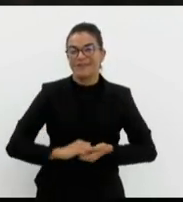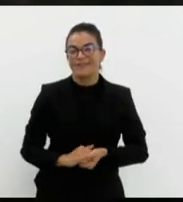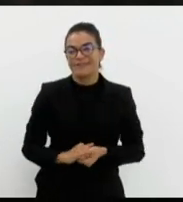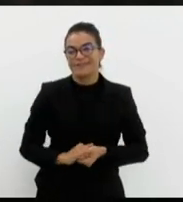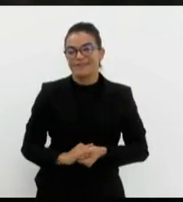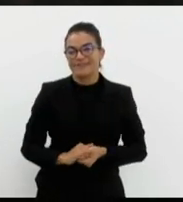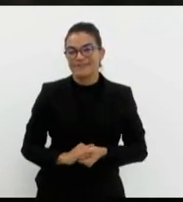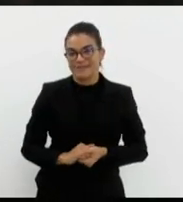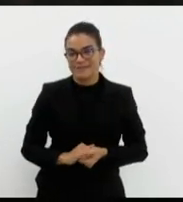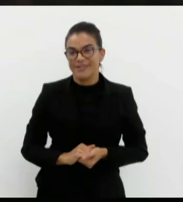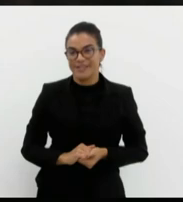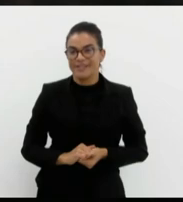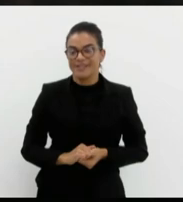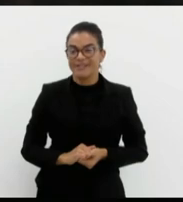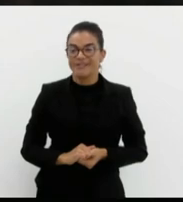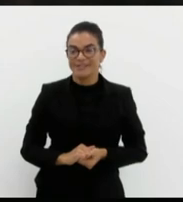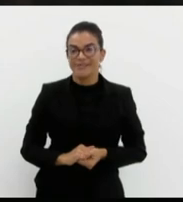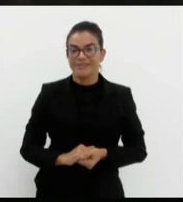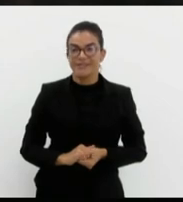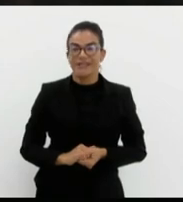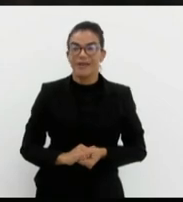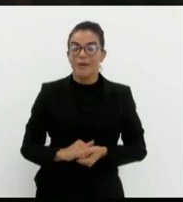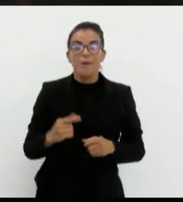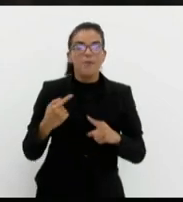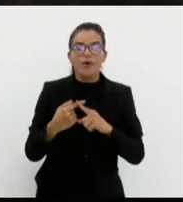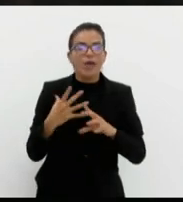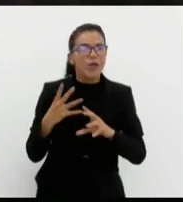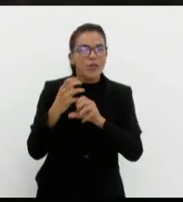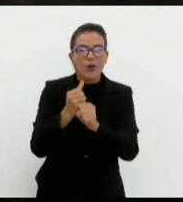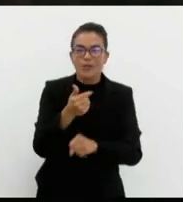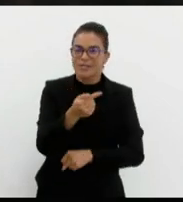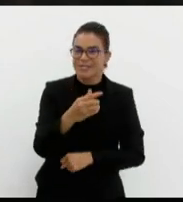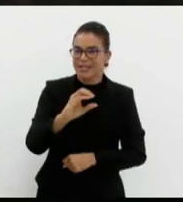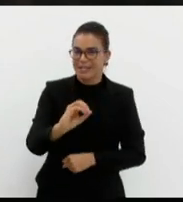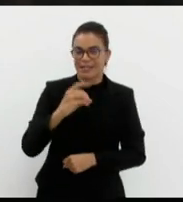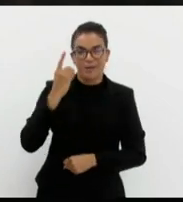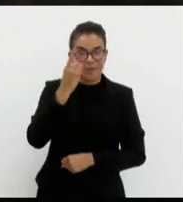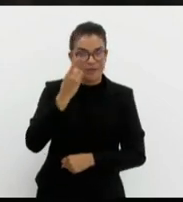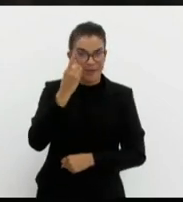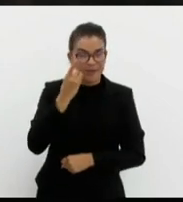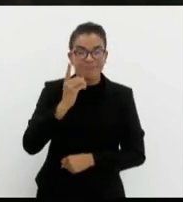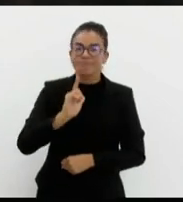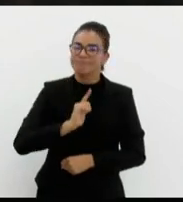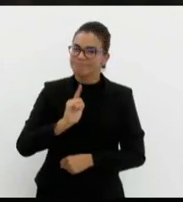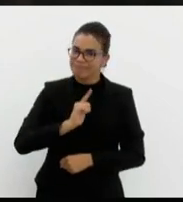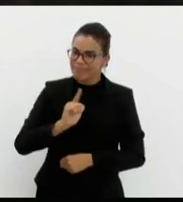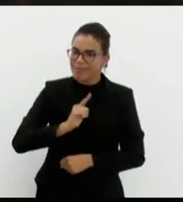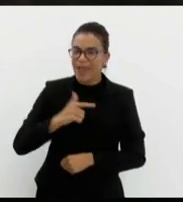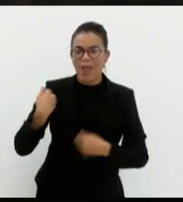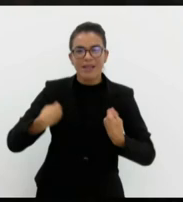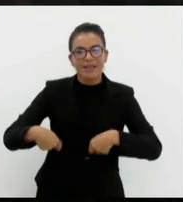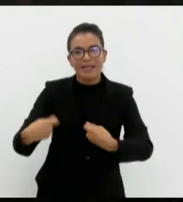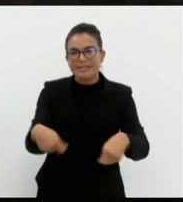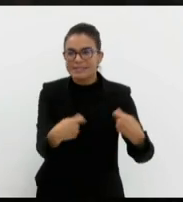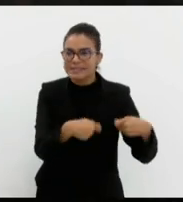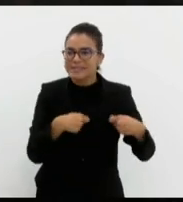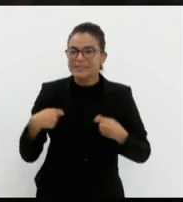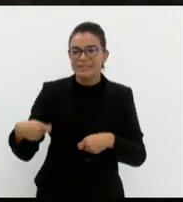porque todos dos 70 deputados aqui têm muitas demandas